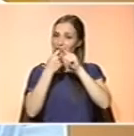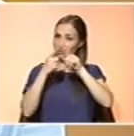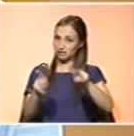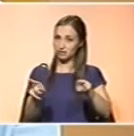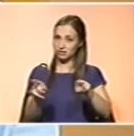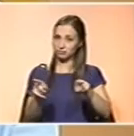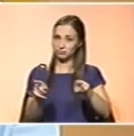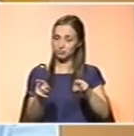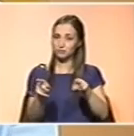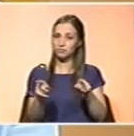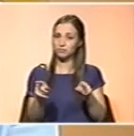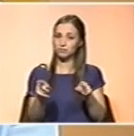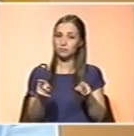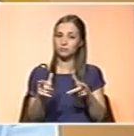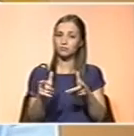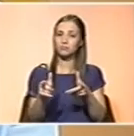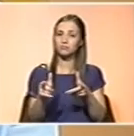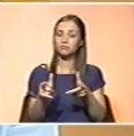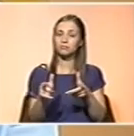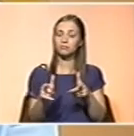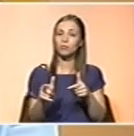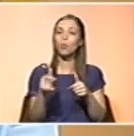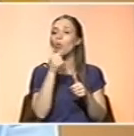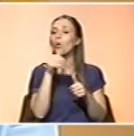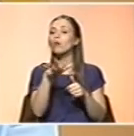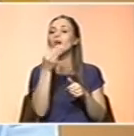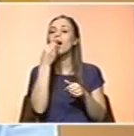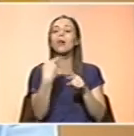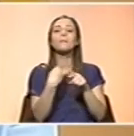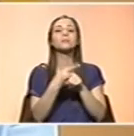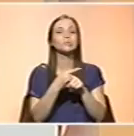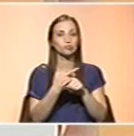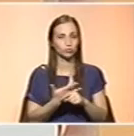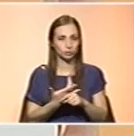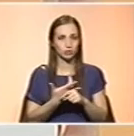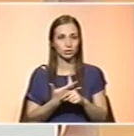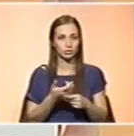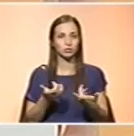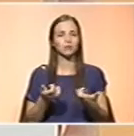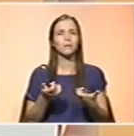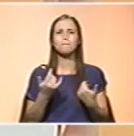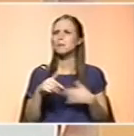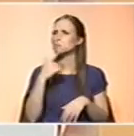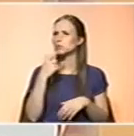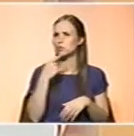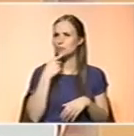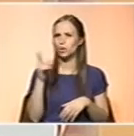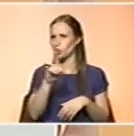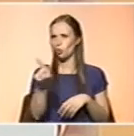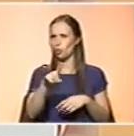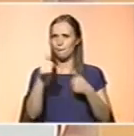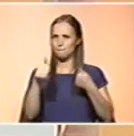provenência alimentar ou de suplementos deste tipo de compostos. Mas, por aquilo que eu percebi, não é muito favorável a esta